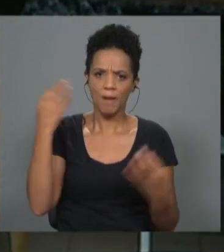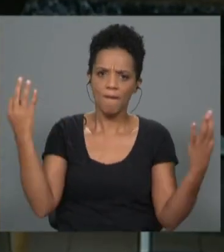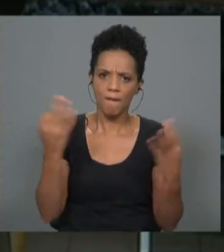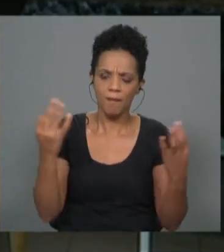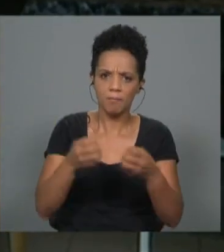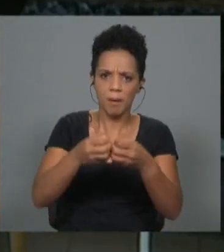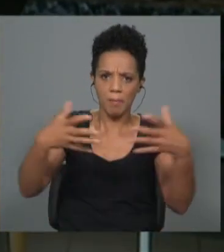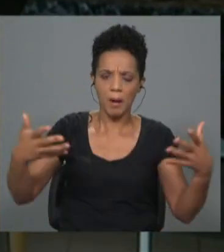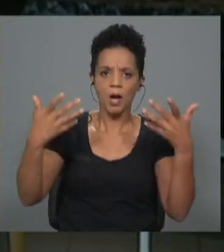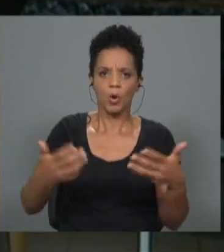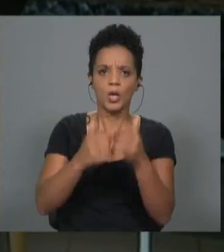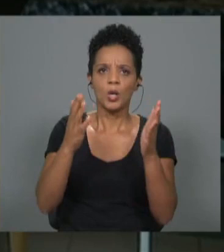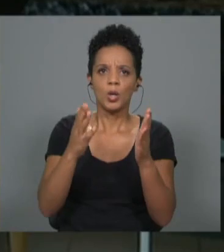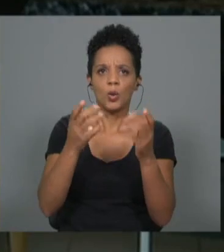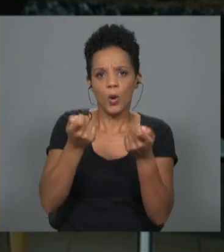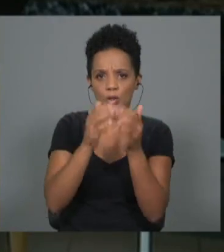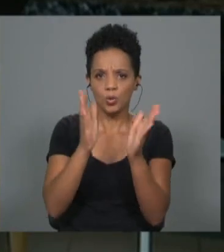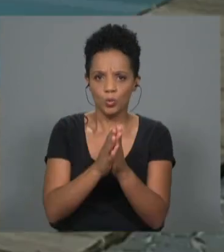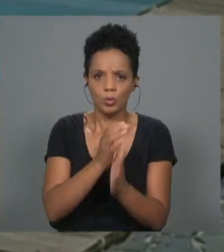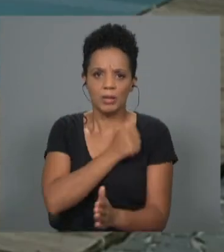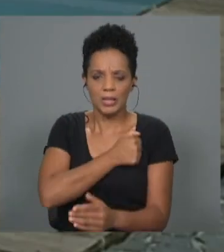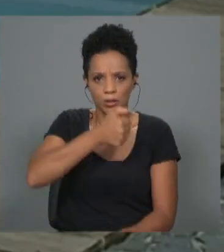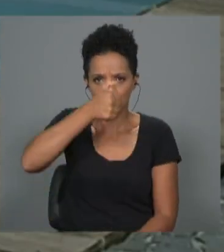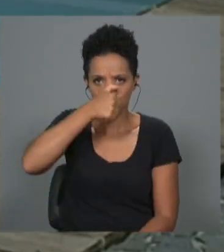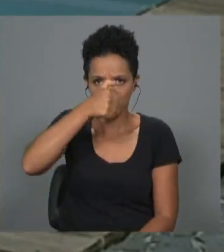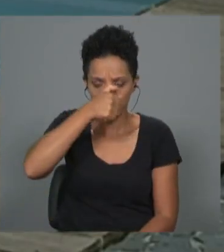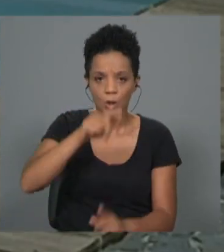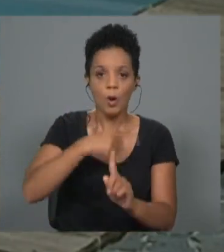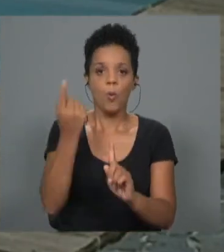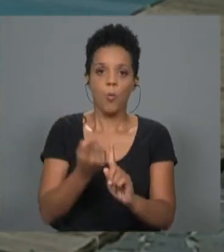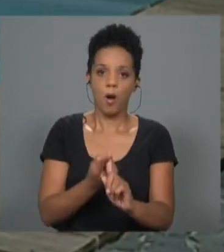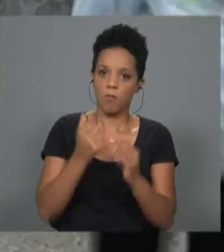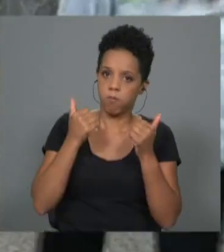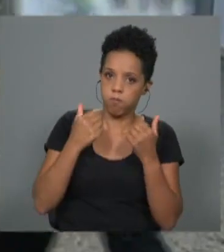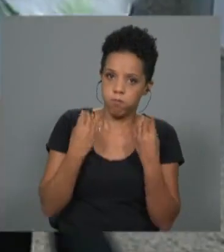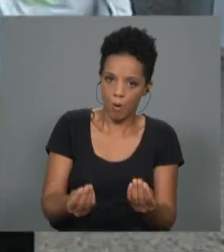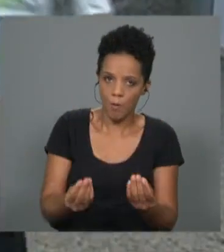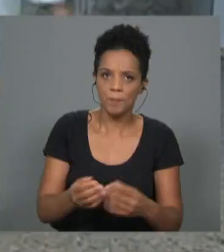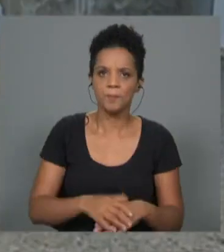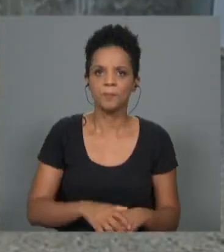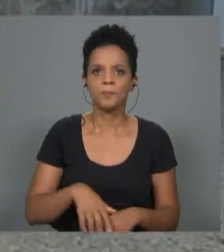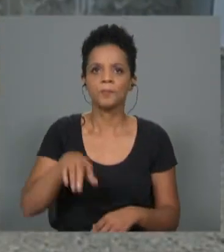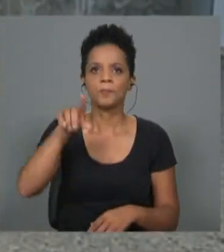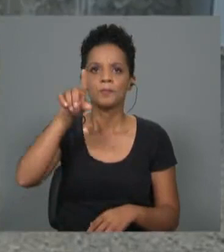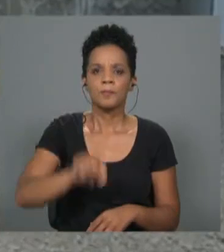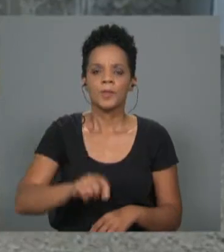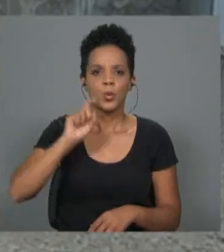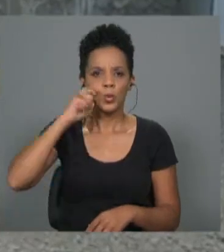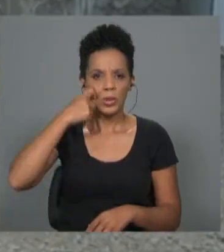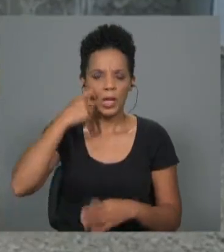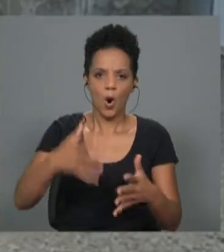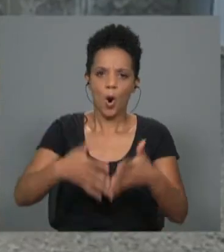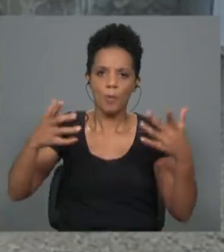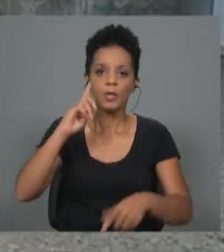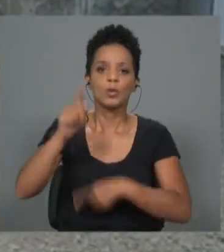tenho praticamente as casas todas cheias. Tem sido um ano bastante bom mesmo. principalmente notei um grande aumento